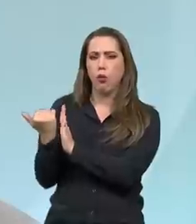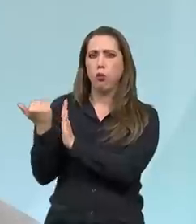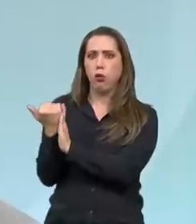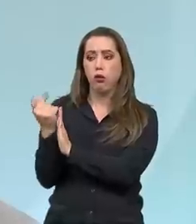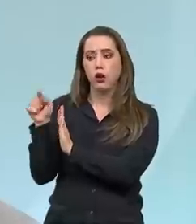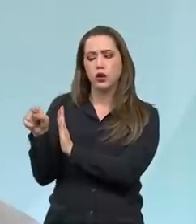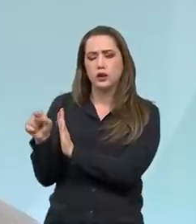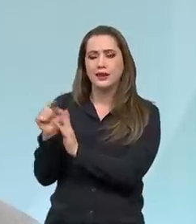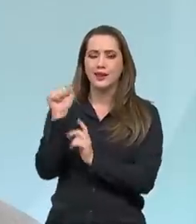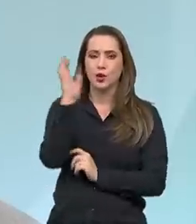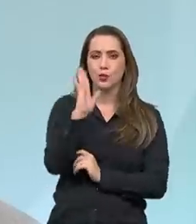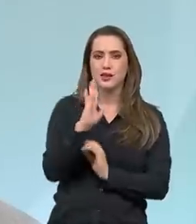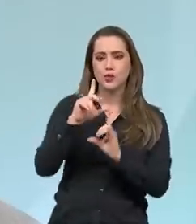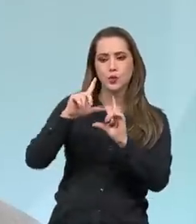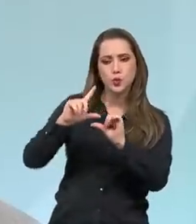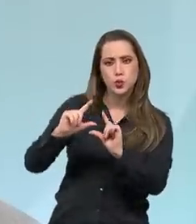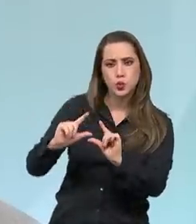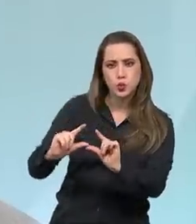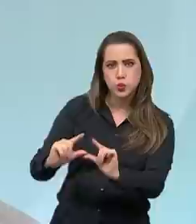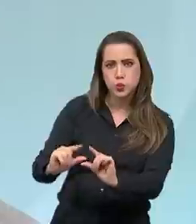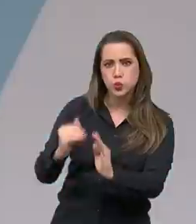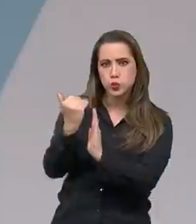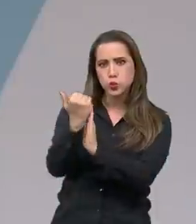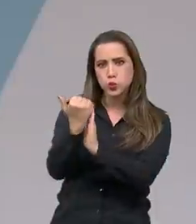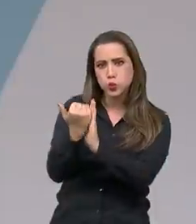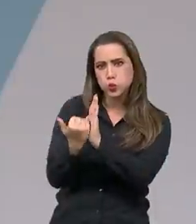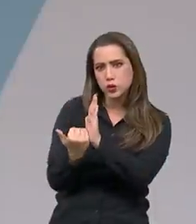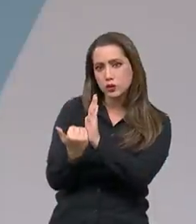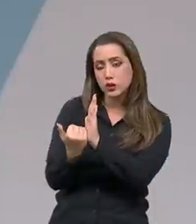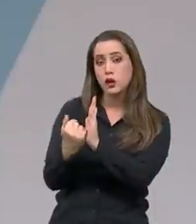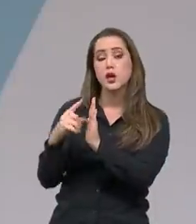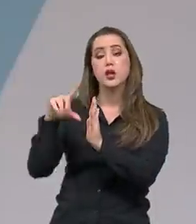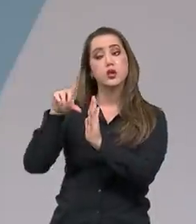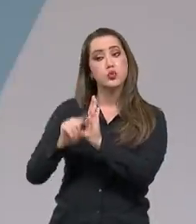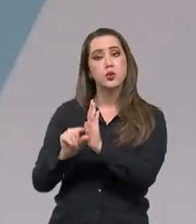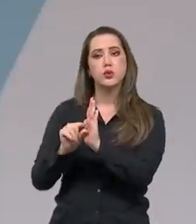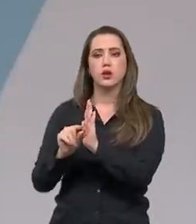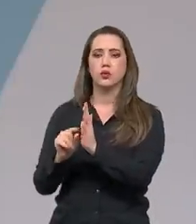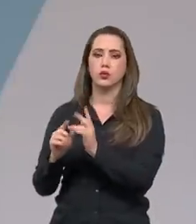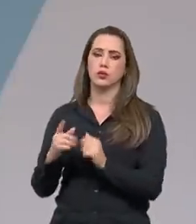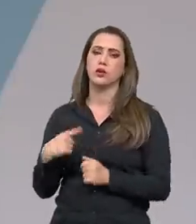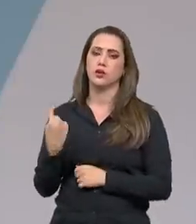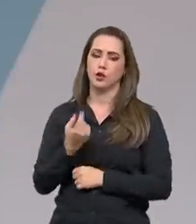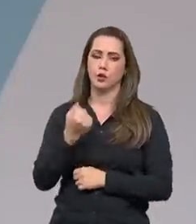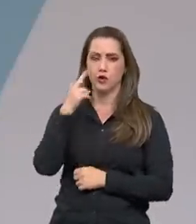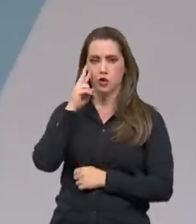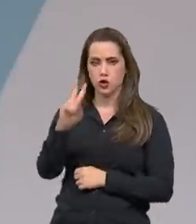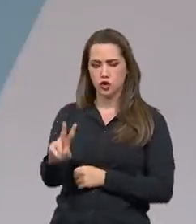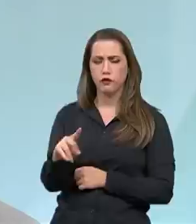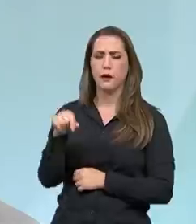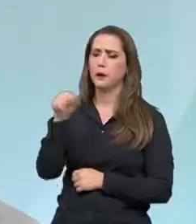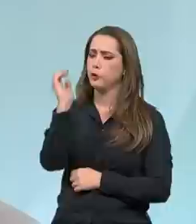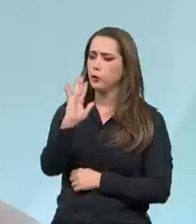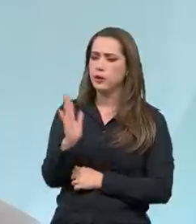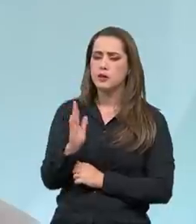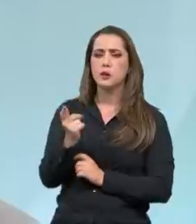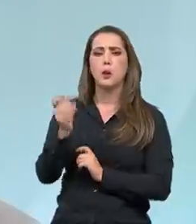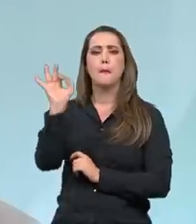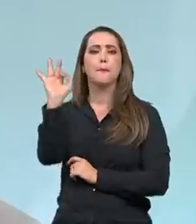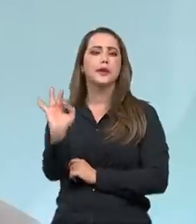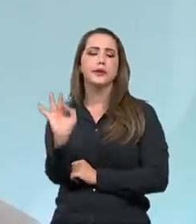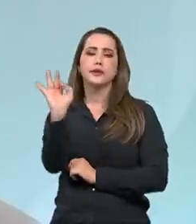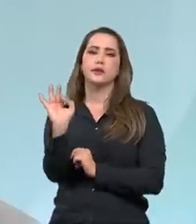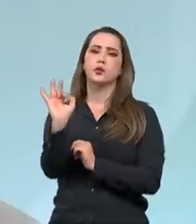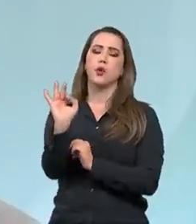apresentando números que contradizem o que está acontecendo no mundo. Você tem uma taxa de crescimento que, no